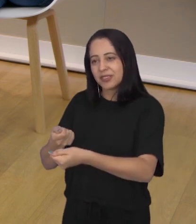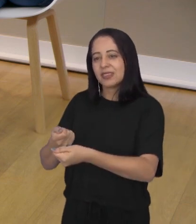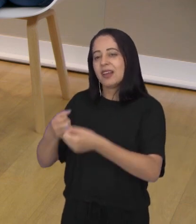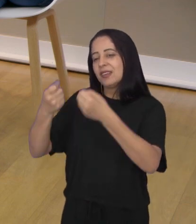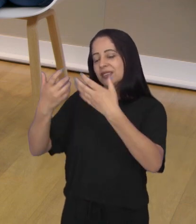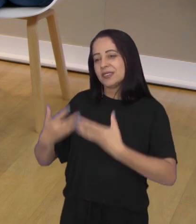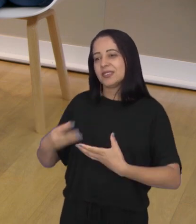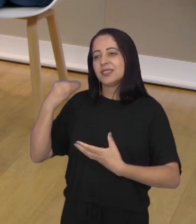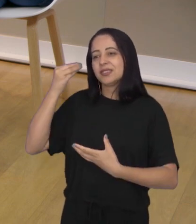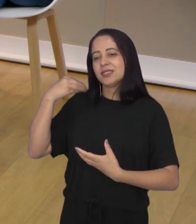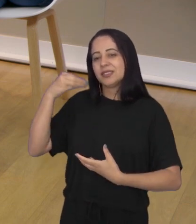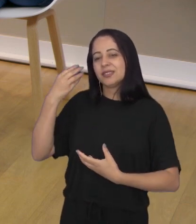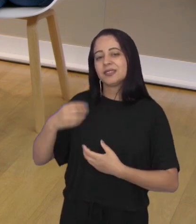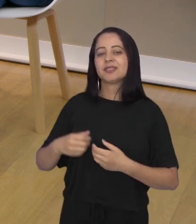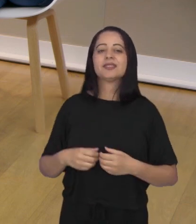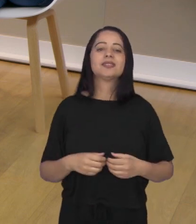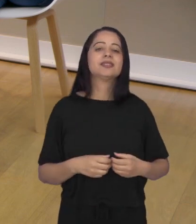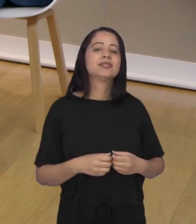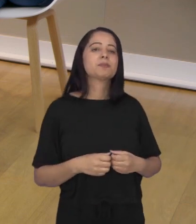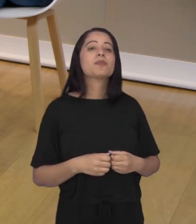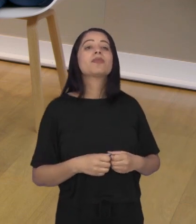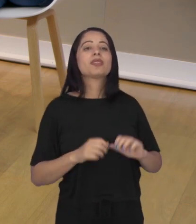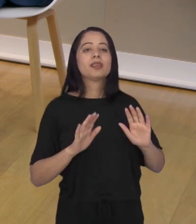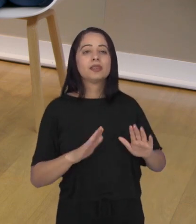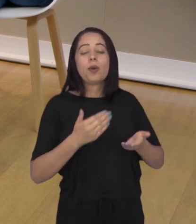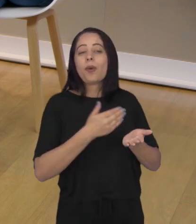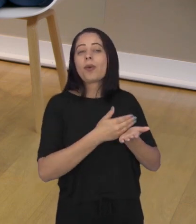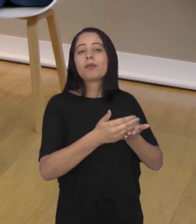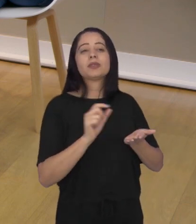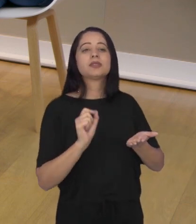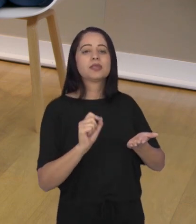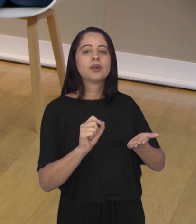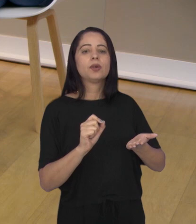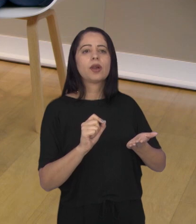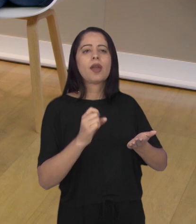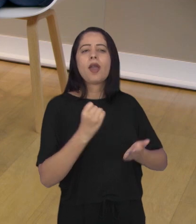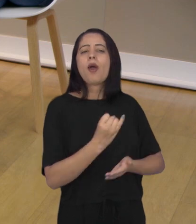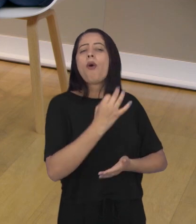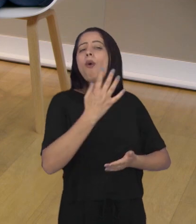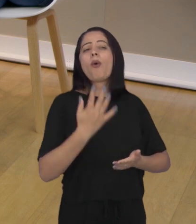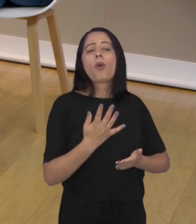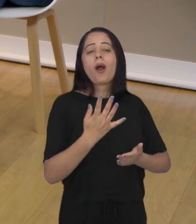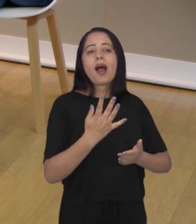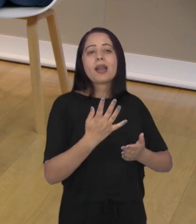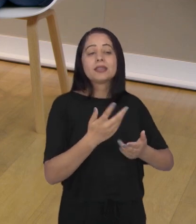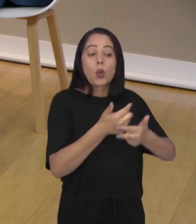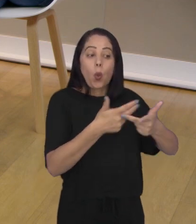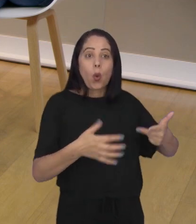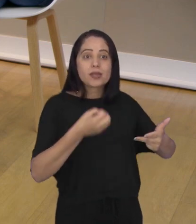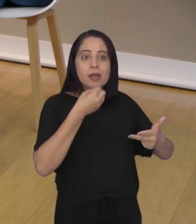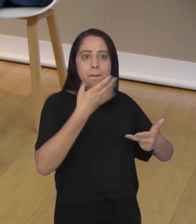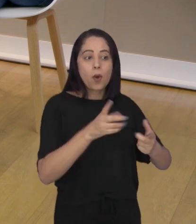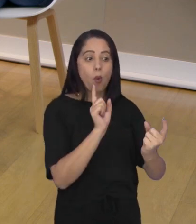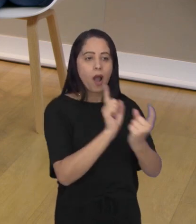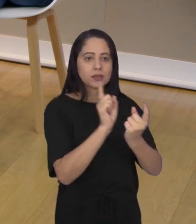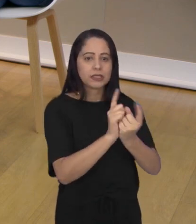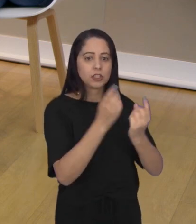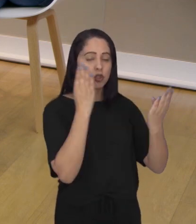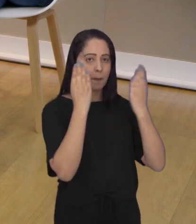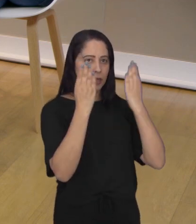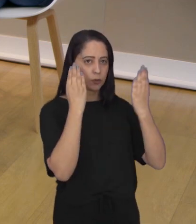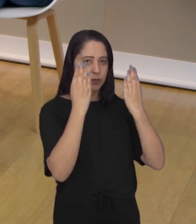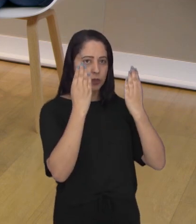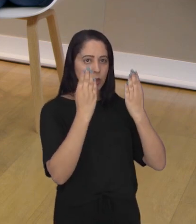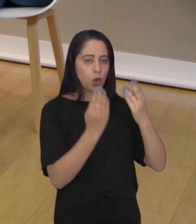aqui, poder compartilhar um pouquinho da minha experiência. Nós que agradecemos. Leonardo, para a gente começar, quais são os benefícios do atendimento